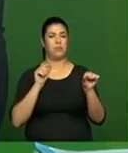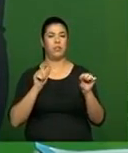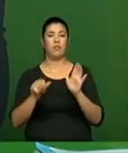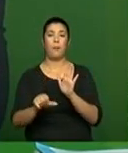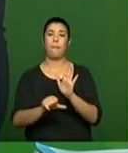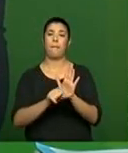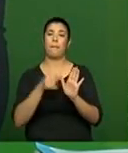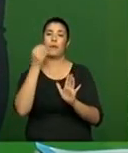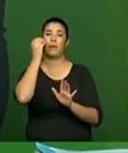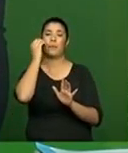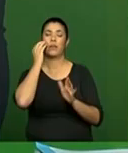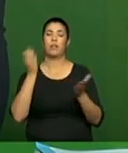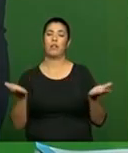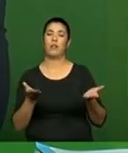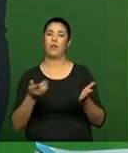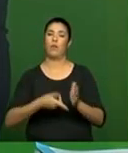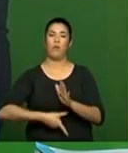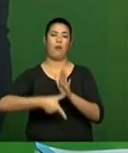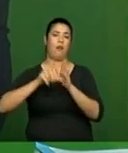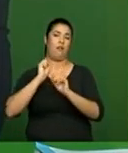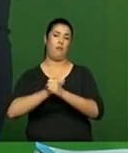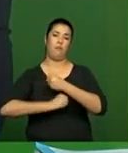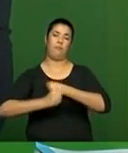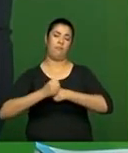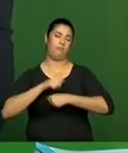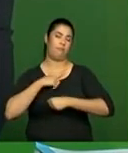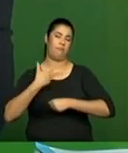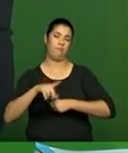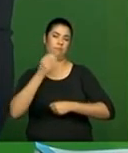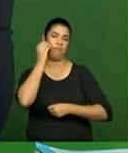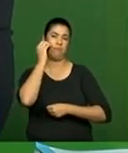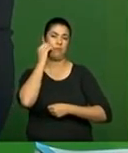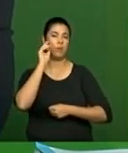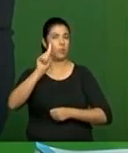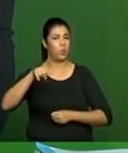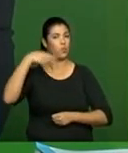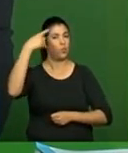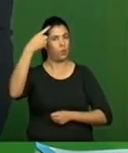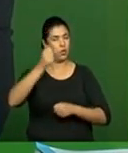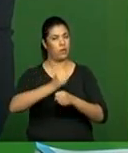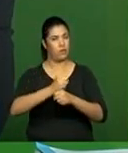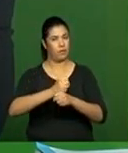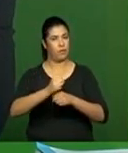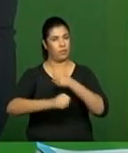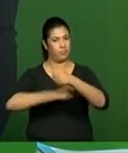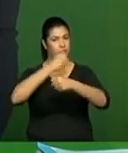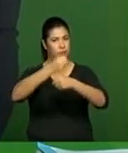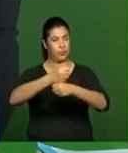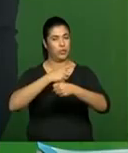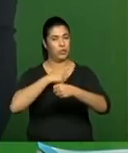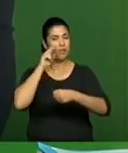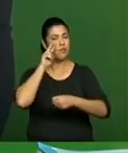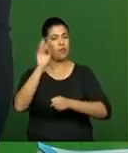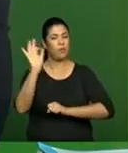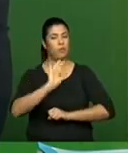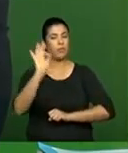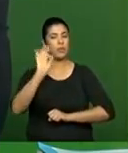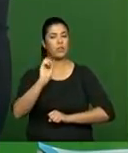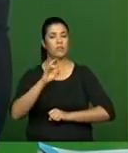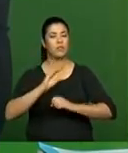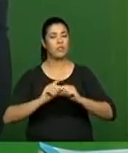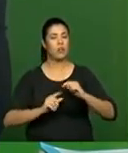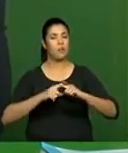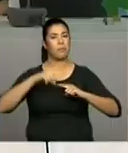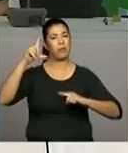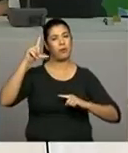nessa rodada. Na anterior, a gente não tinha. Então, na próxima, a gente vai ter uma ideia se esse número está crescendo ou não. E aí vai ficar mais fácil de responder